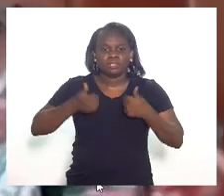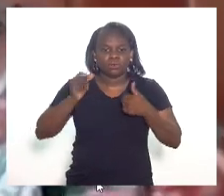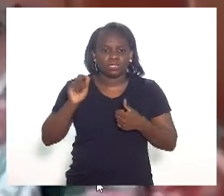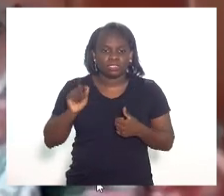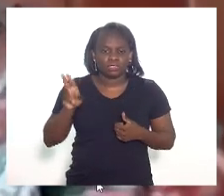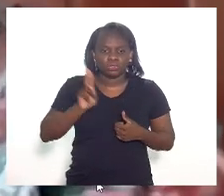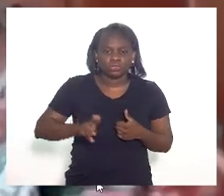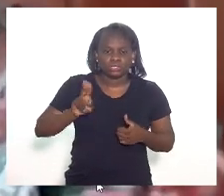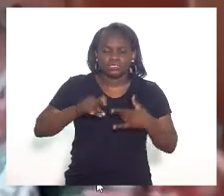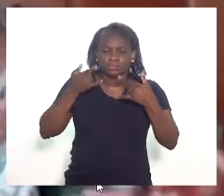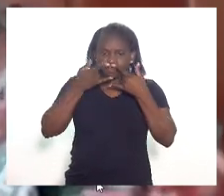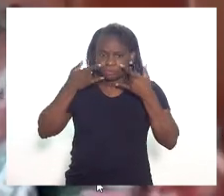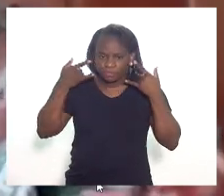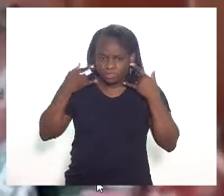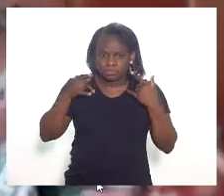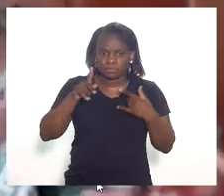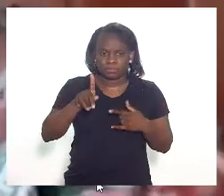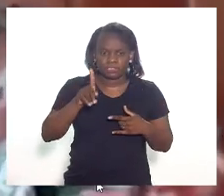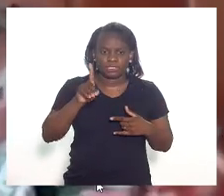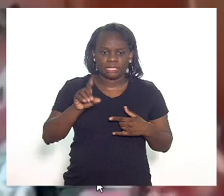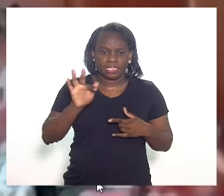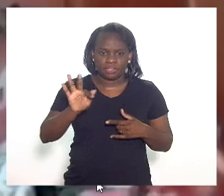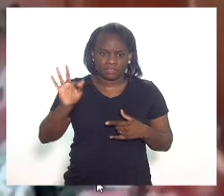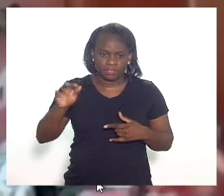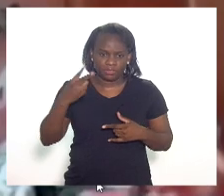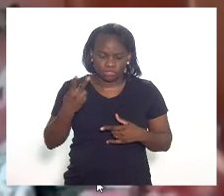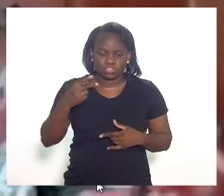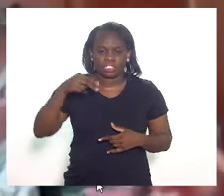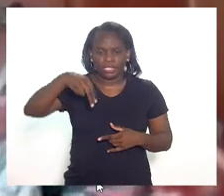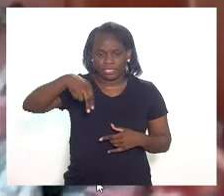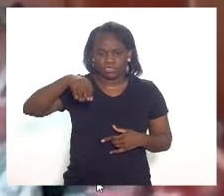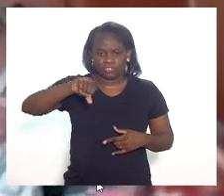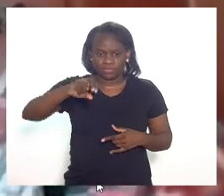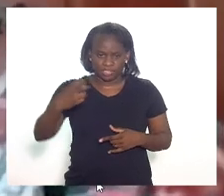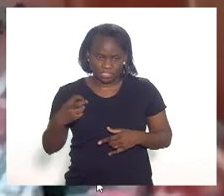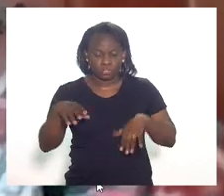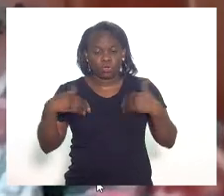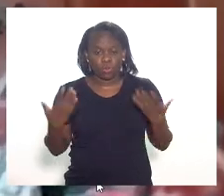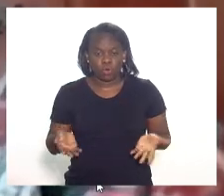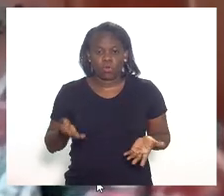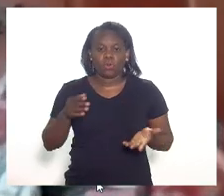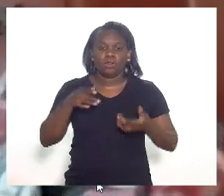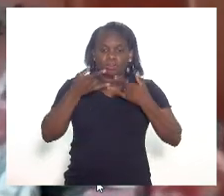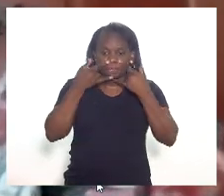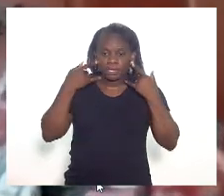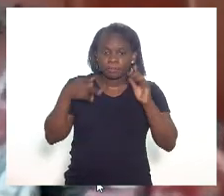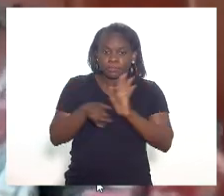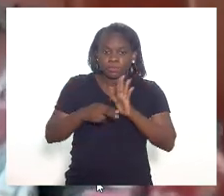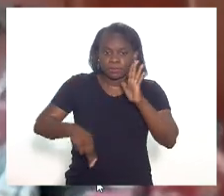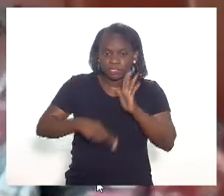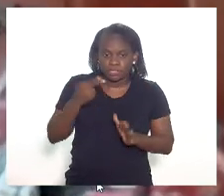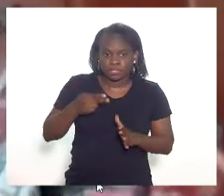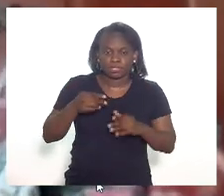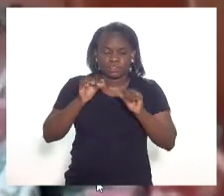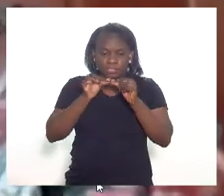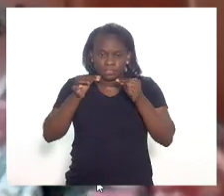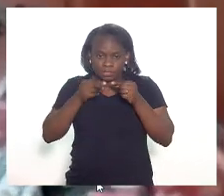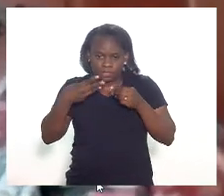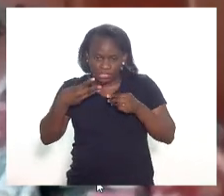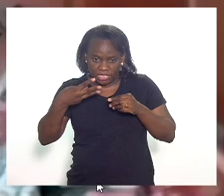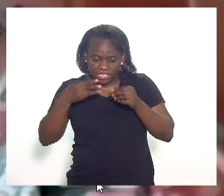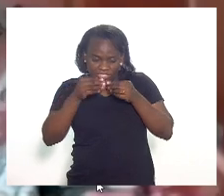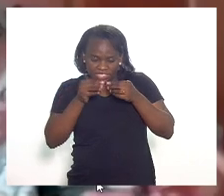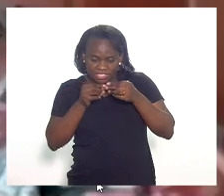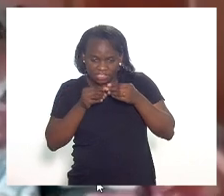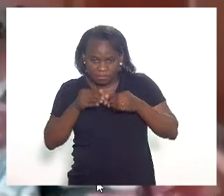utilização de máscaras PFF2-N95 ou de máscaras cirúrgicas de tripla camada, especialmente